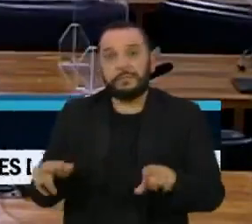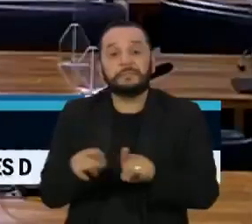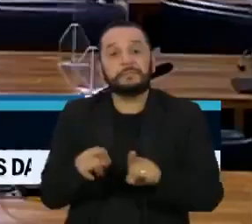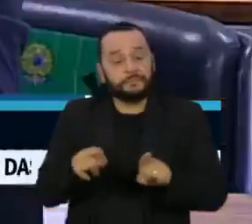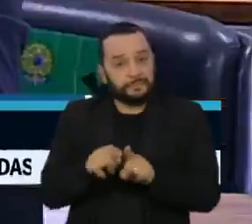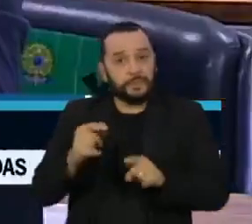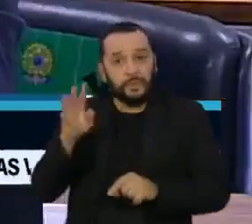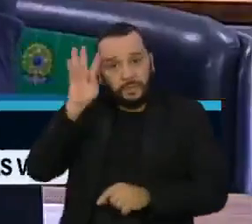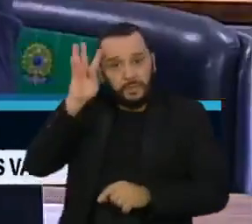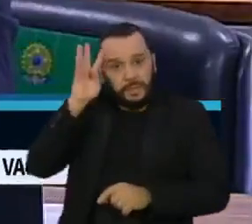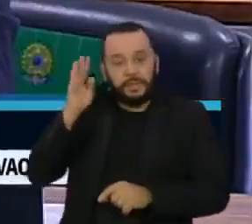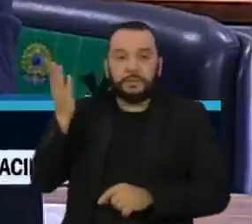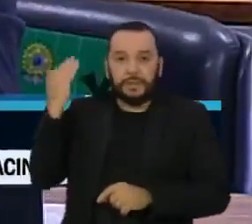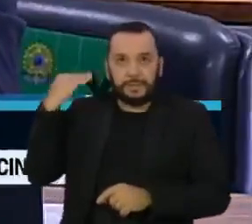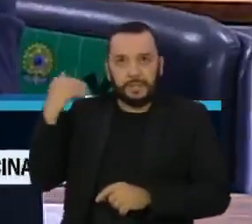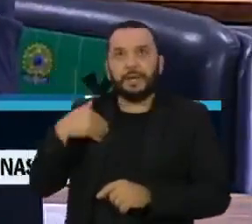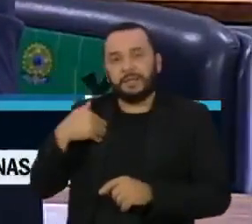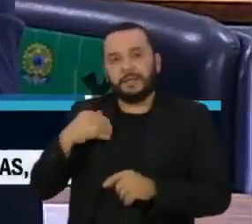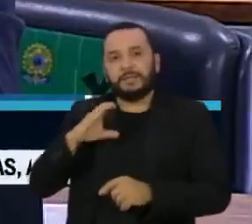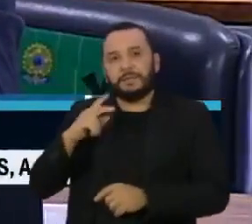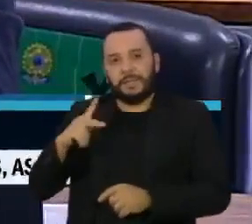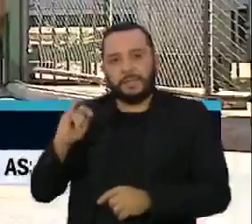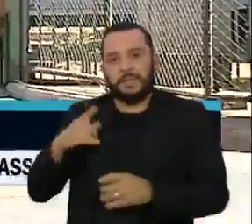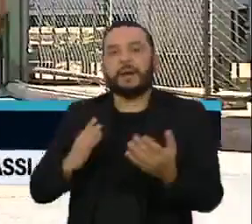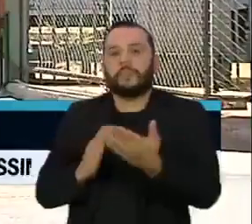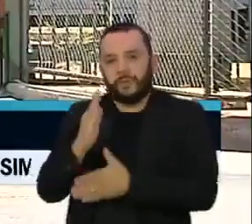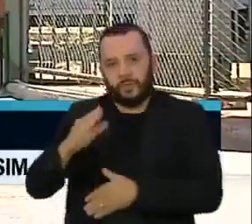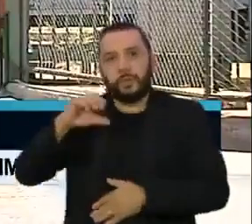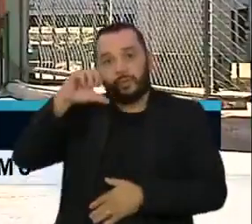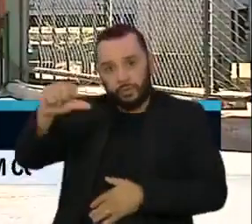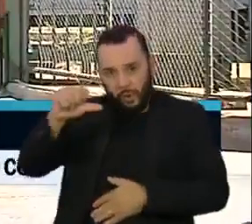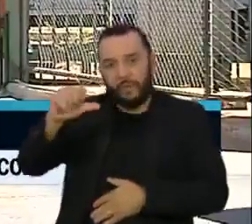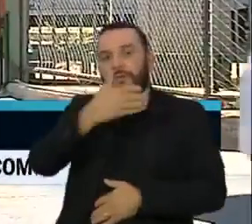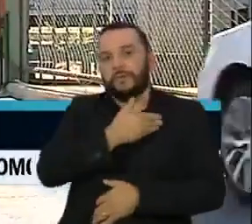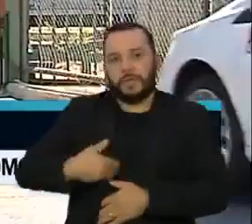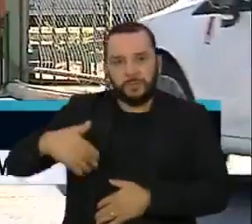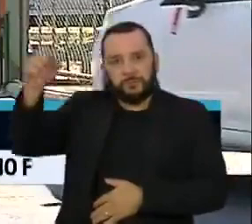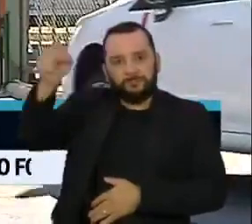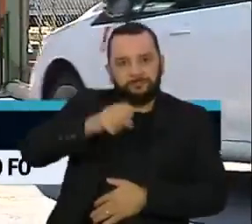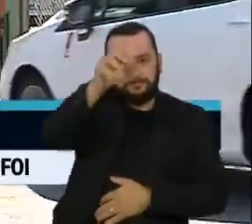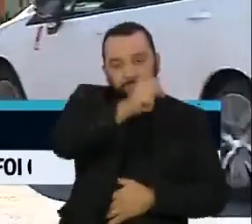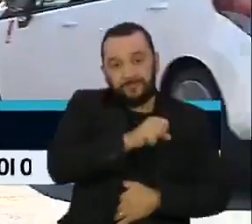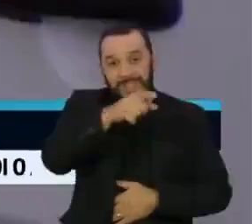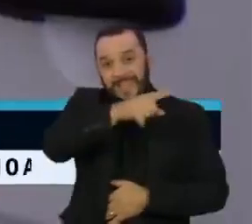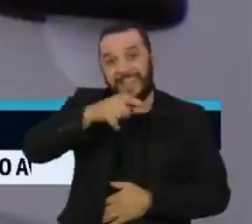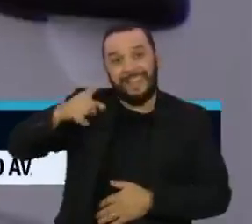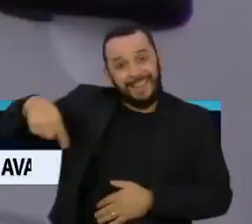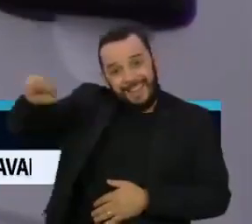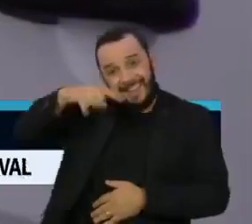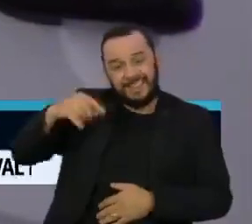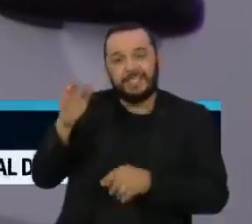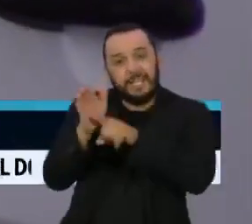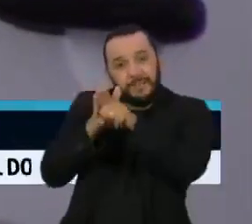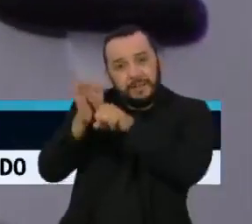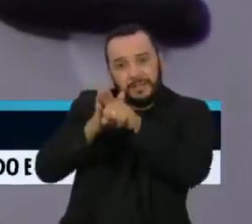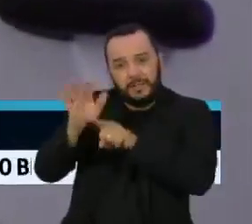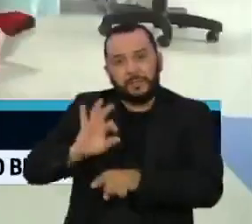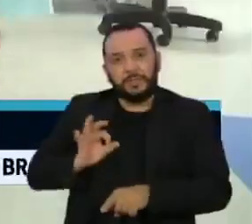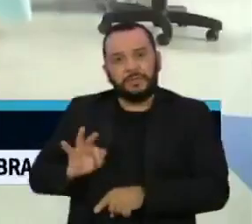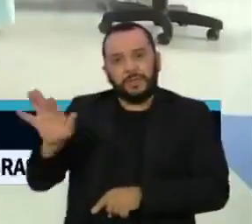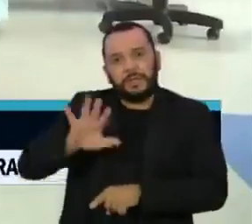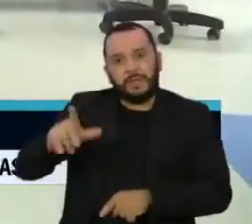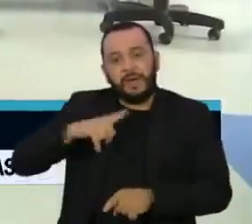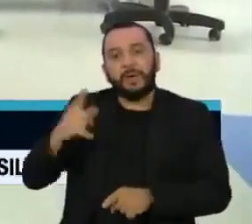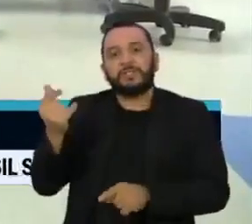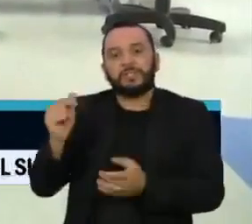CPI aprovou a convocação de nove governadores de estados que foram alvos de operações da Polícia Federal sobre irregularidades no